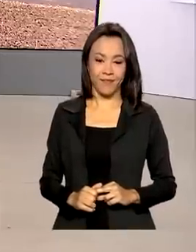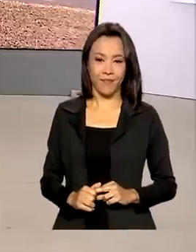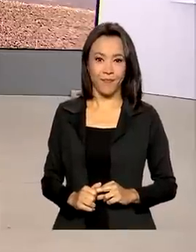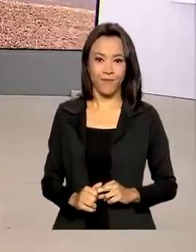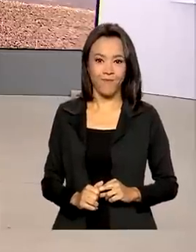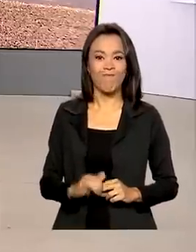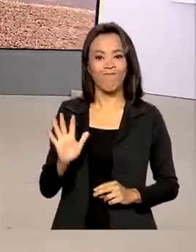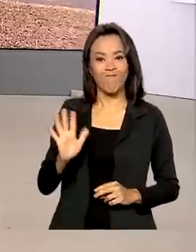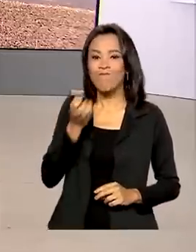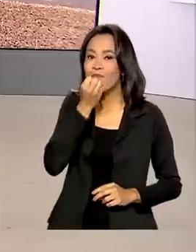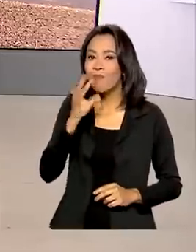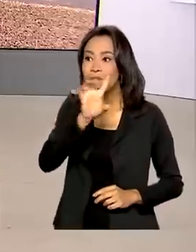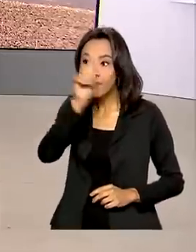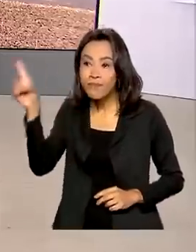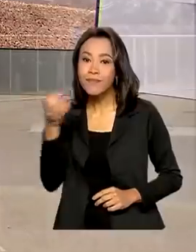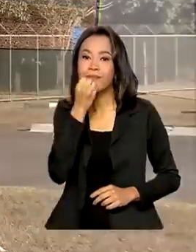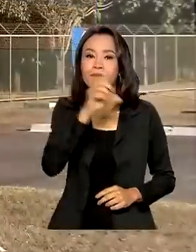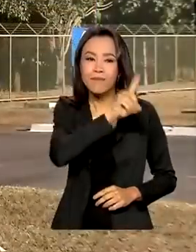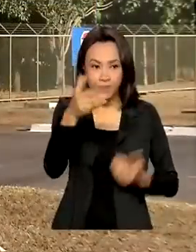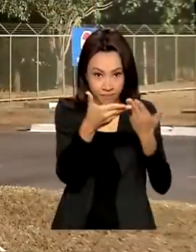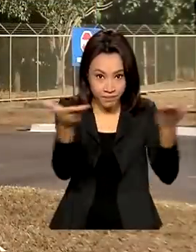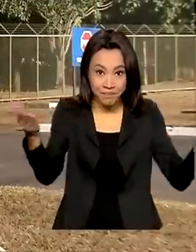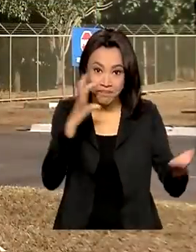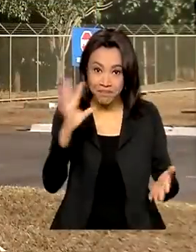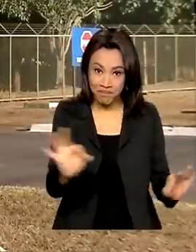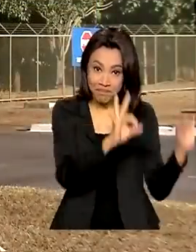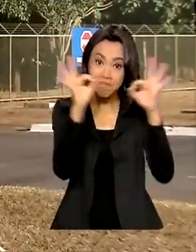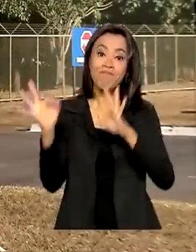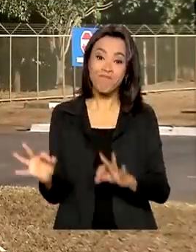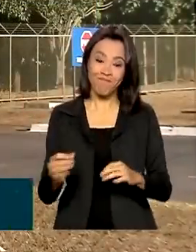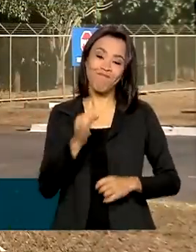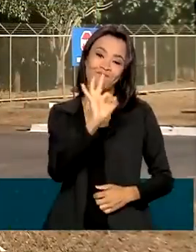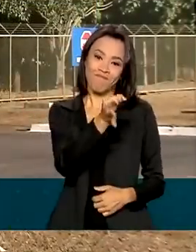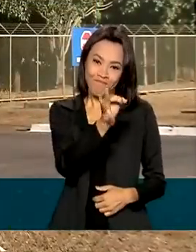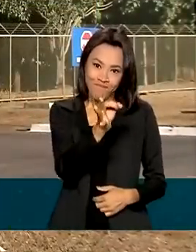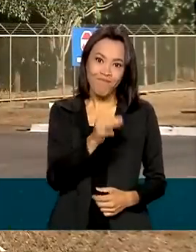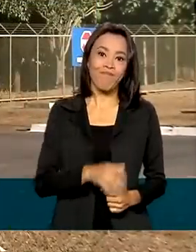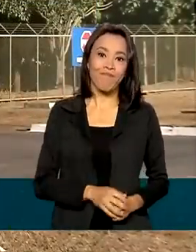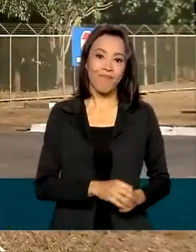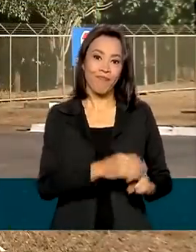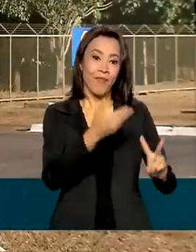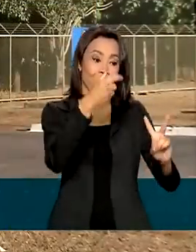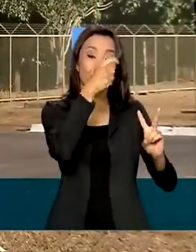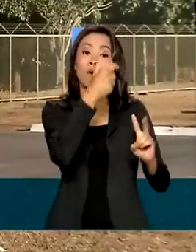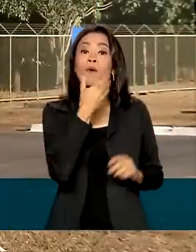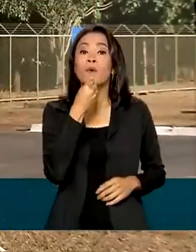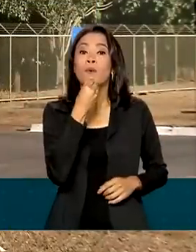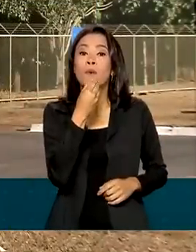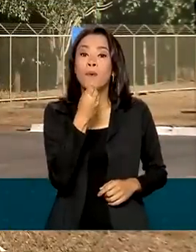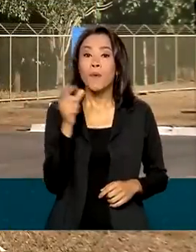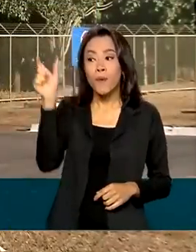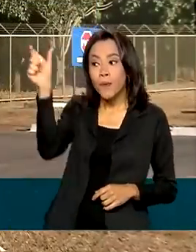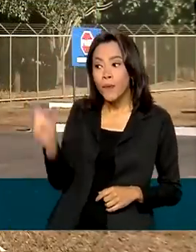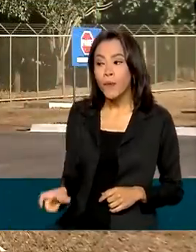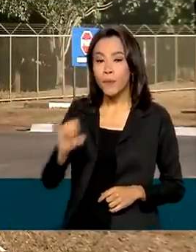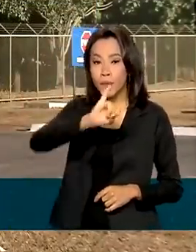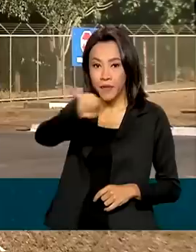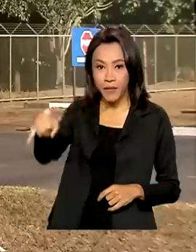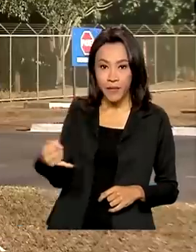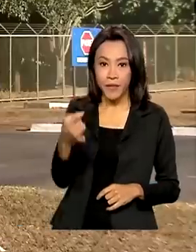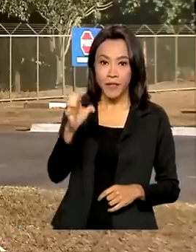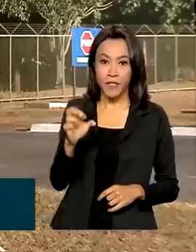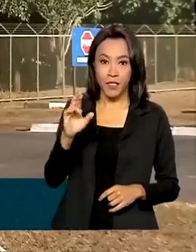Bom dia, Renata. Bom dia a todos que nos acompanham, né? Isso mesmo. O Jefferson da Silva Lima, que estava foragido,